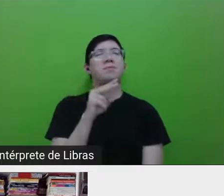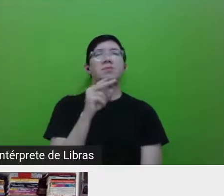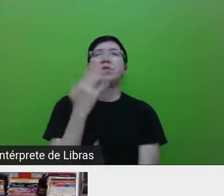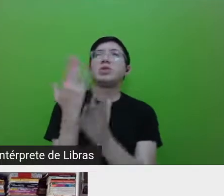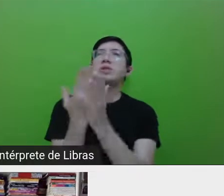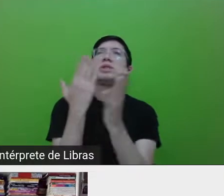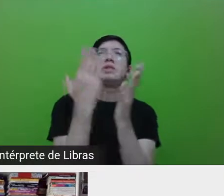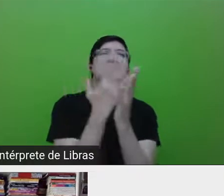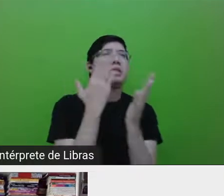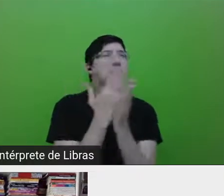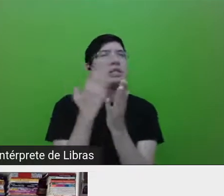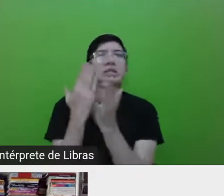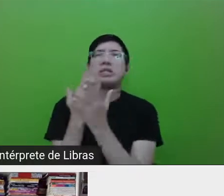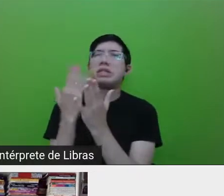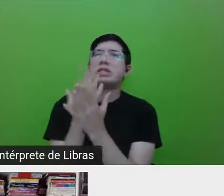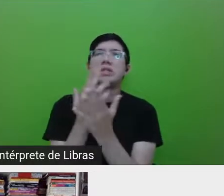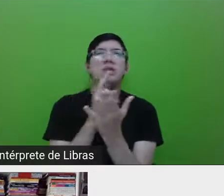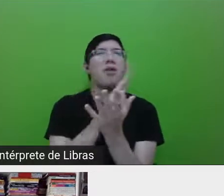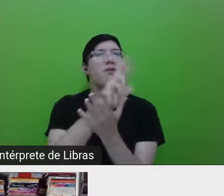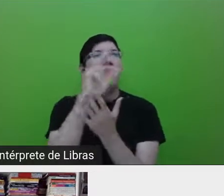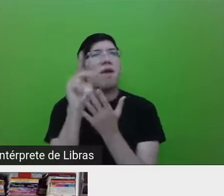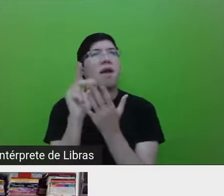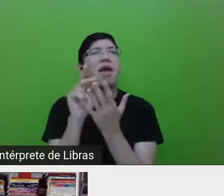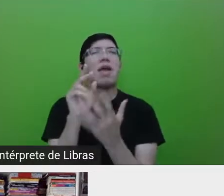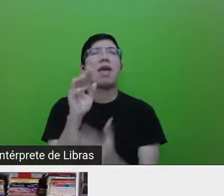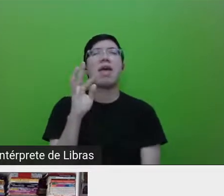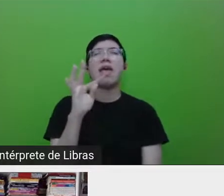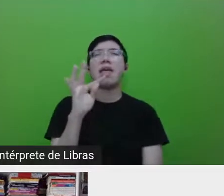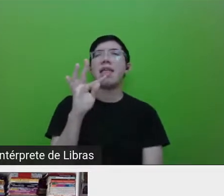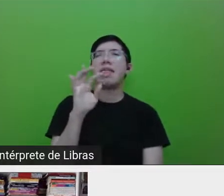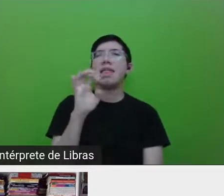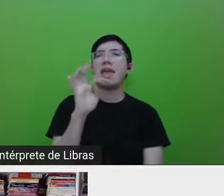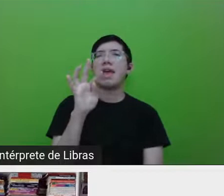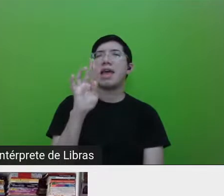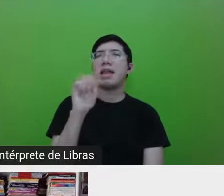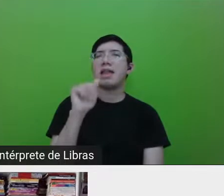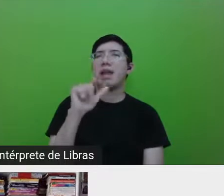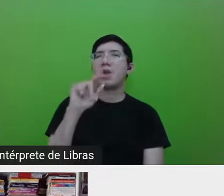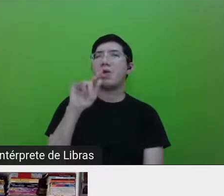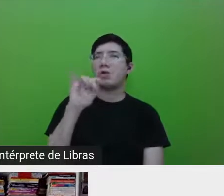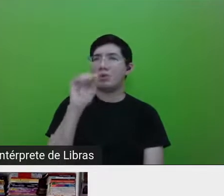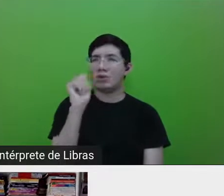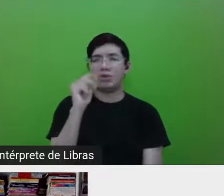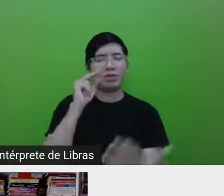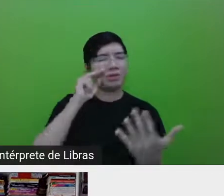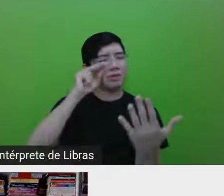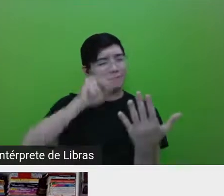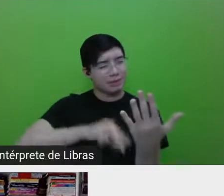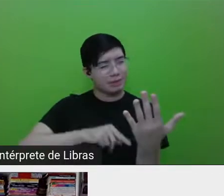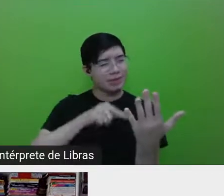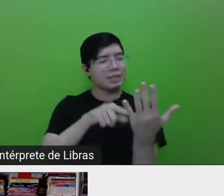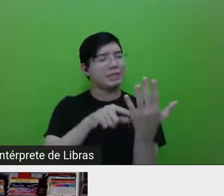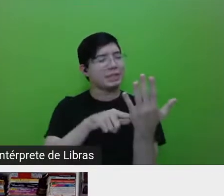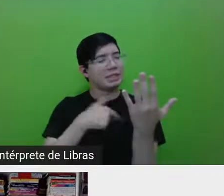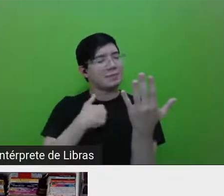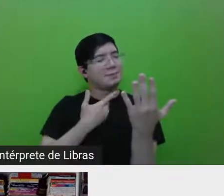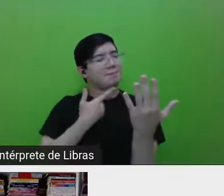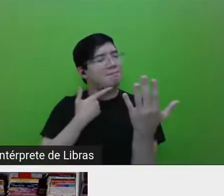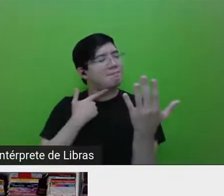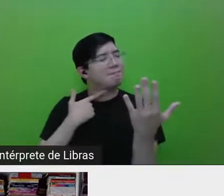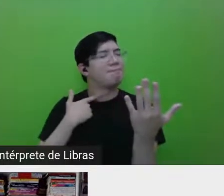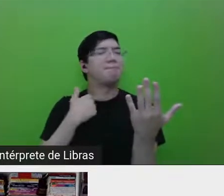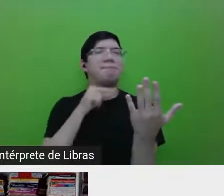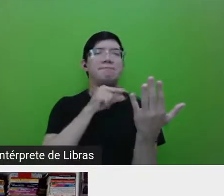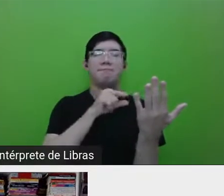ficava olhando aquelas capas ali de um gosto duvidoso, porque aquela, né? E aí eu ficava assim, meio curiosa, mas eu falava